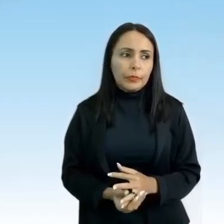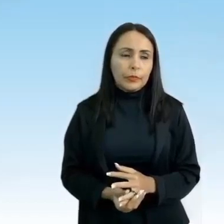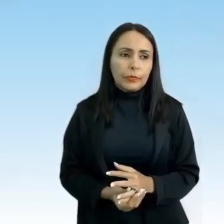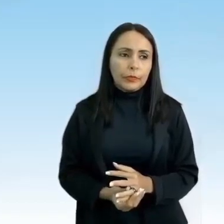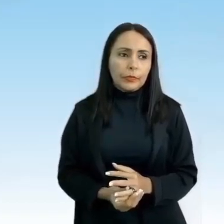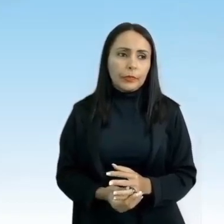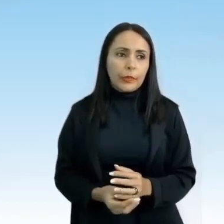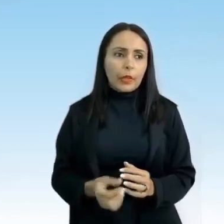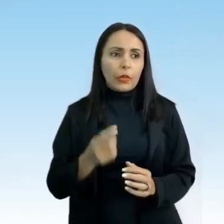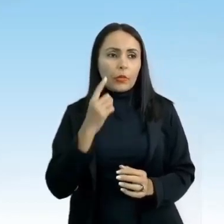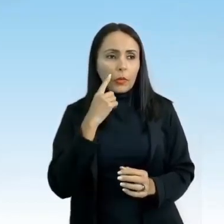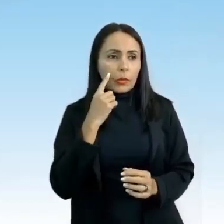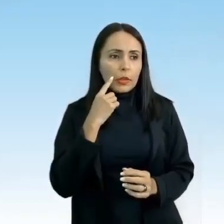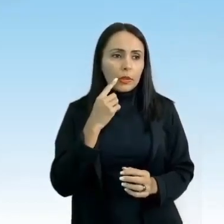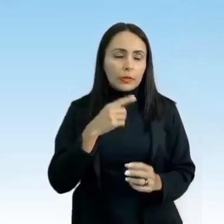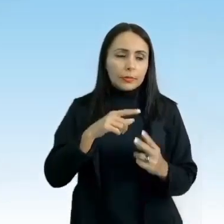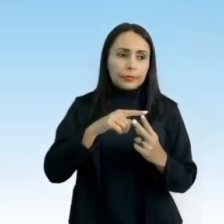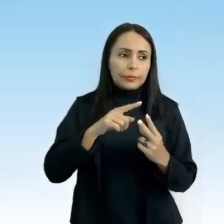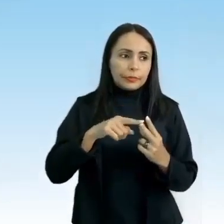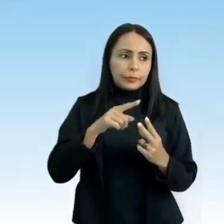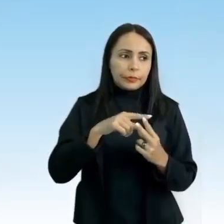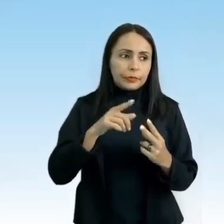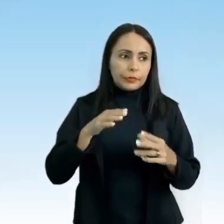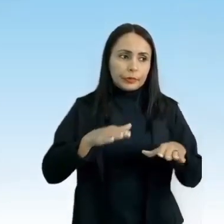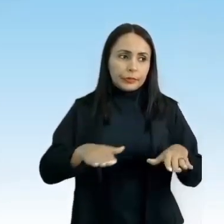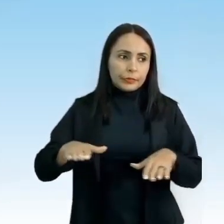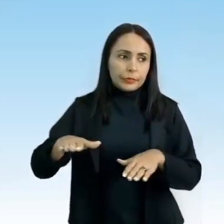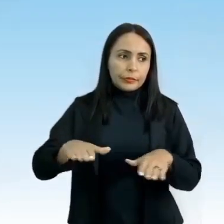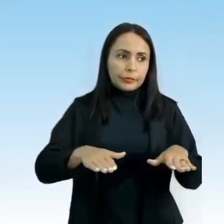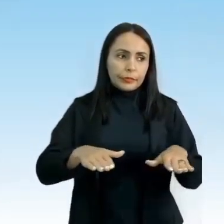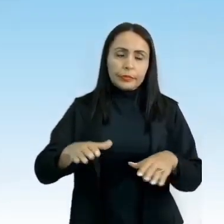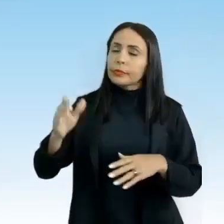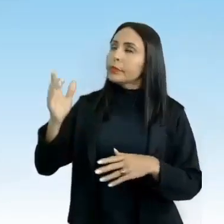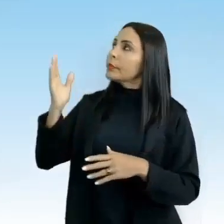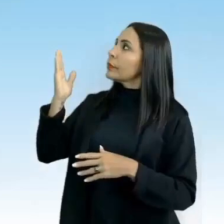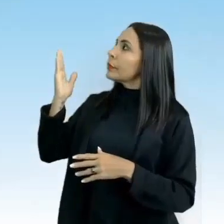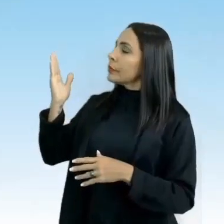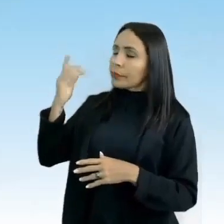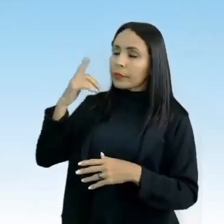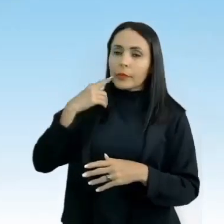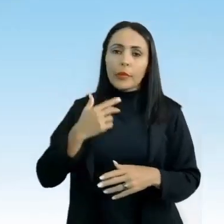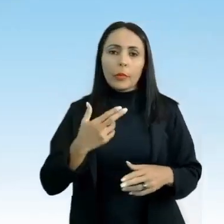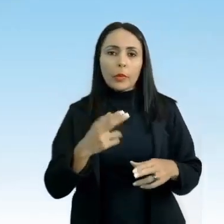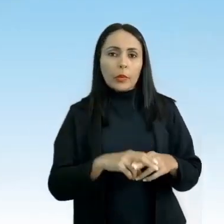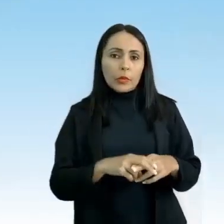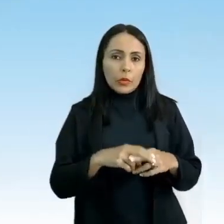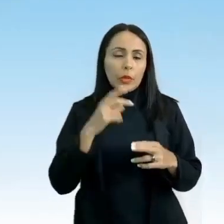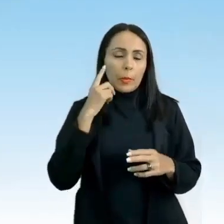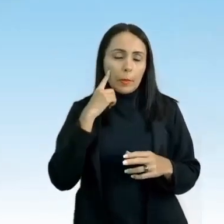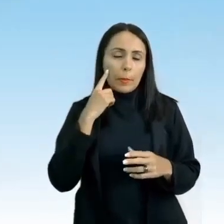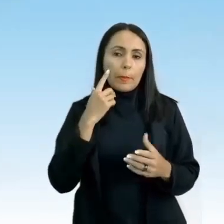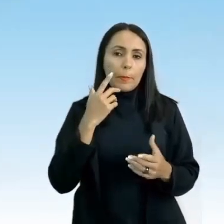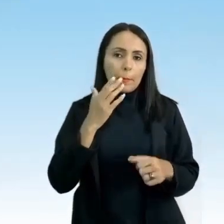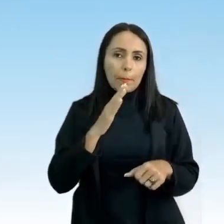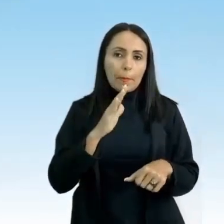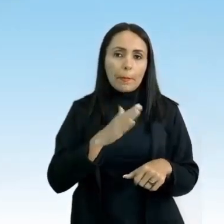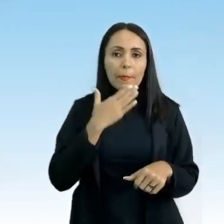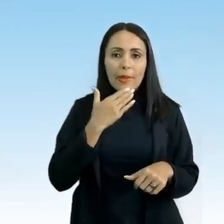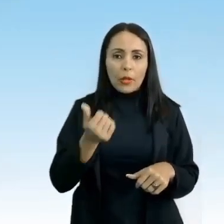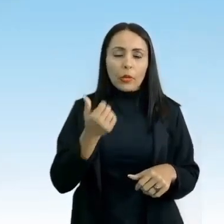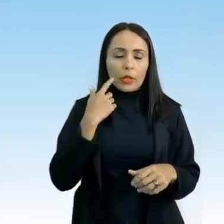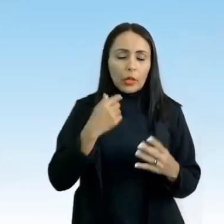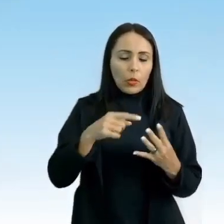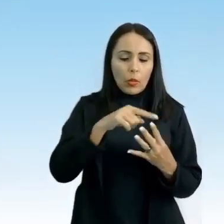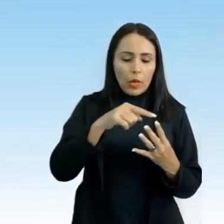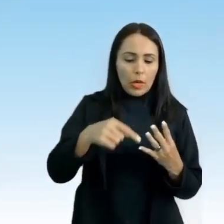Aqui eu coloquei para vocês, tem dois tipos de patins. Tem o quadre, que é o patins que proporciona mais equilíbrio, né? Tem quatro rodas.